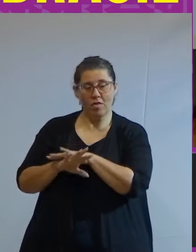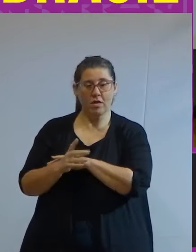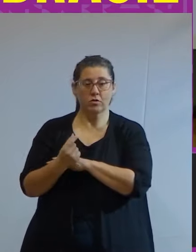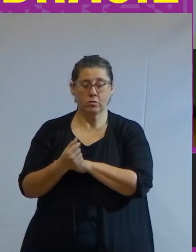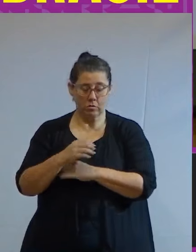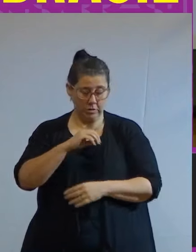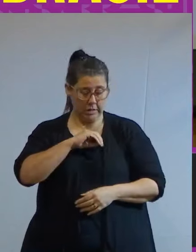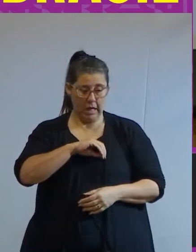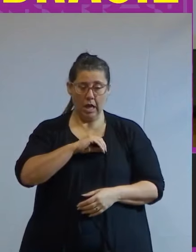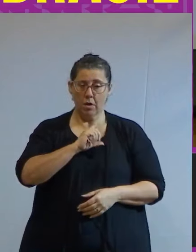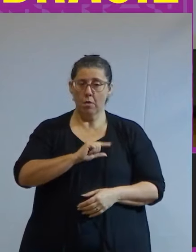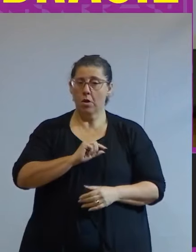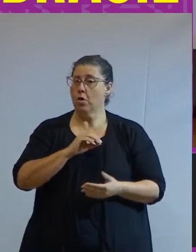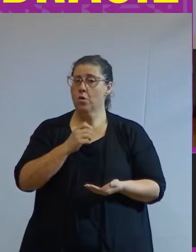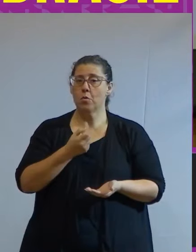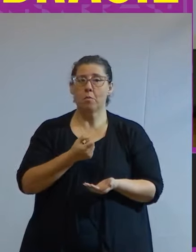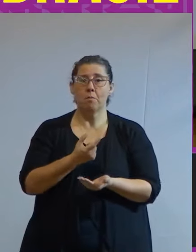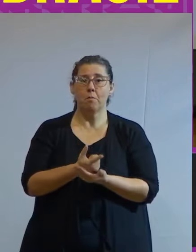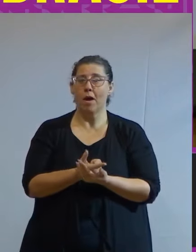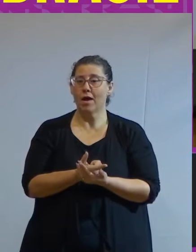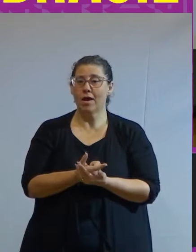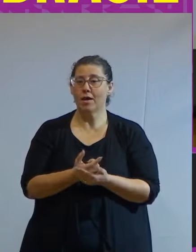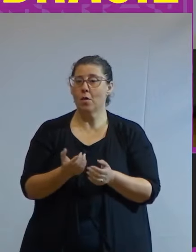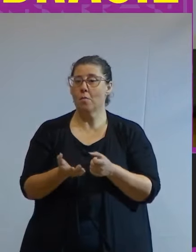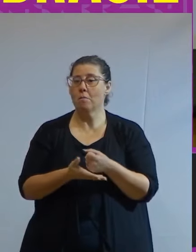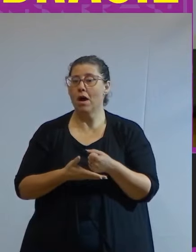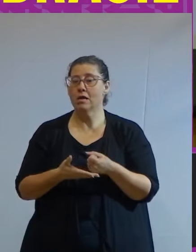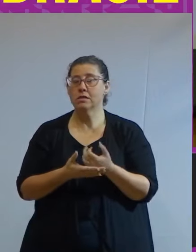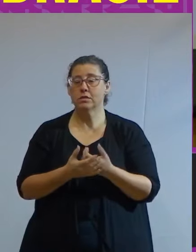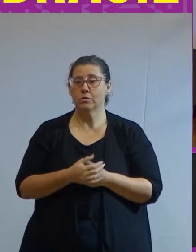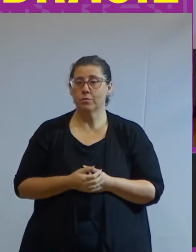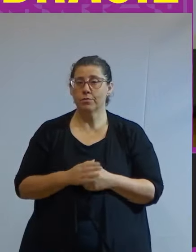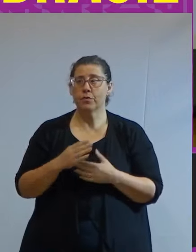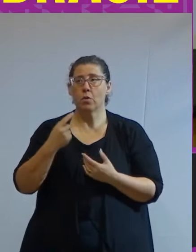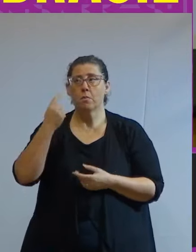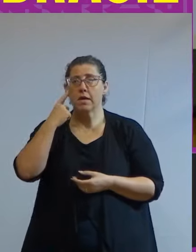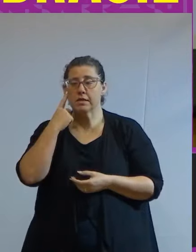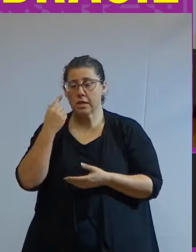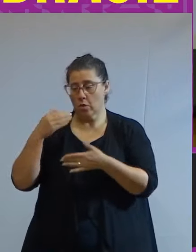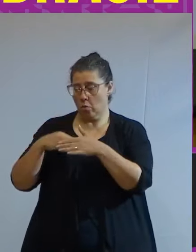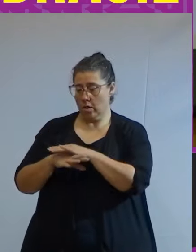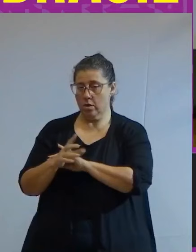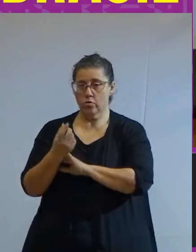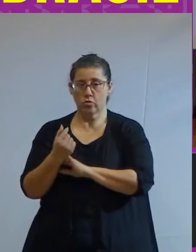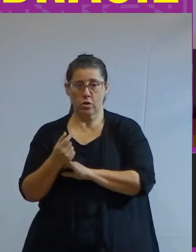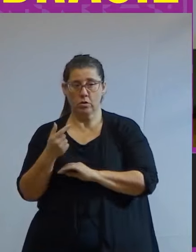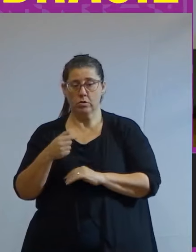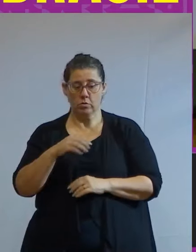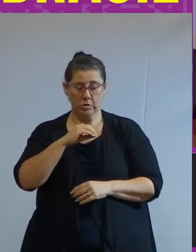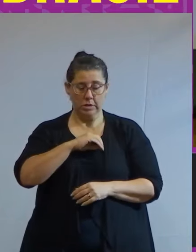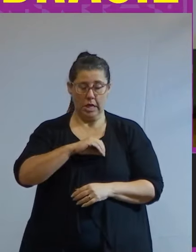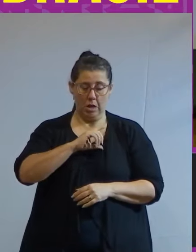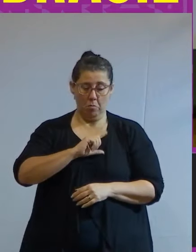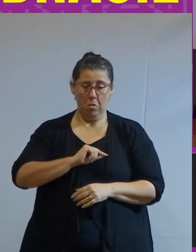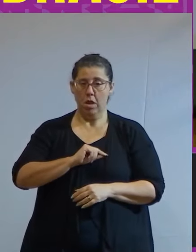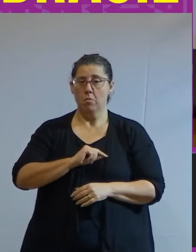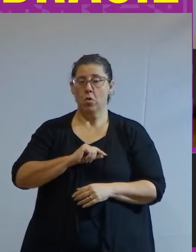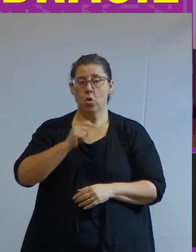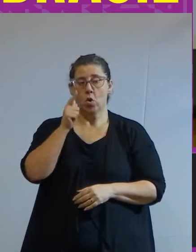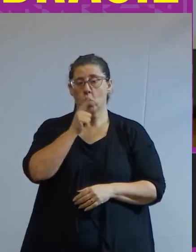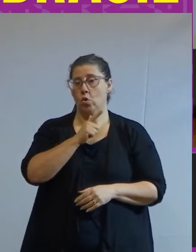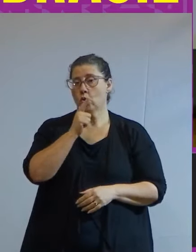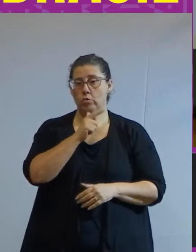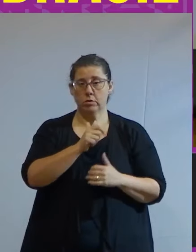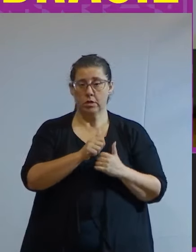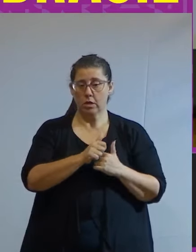o salário mínimo não paga nem as contas básicas como vamos pensar em economizar no nosso país onde o salário mínimo não consegue acompanhar